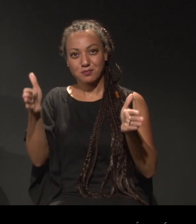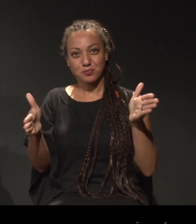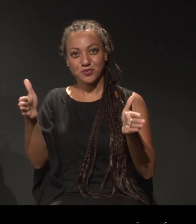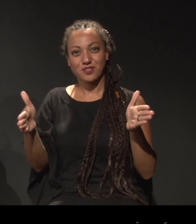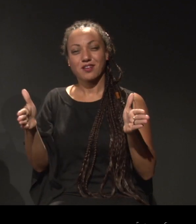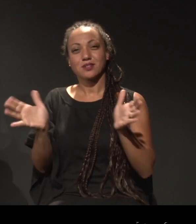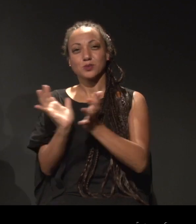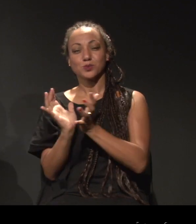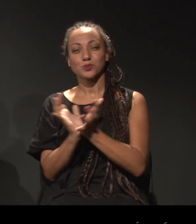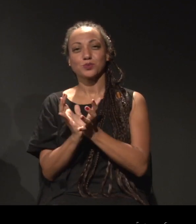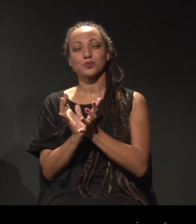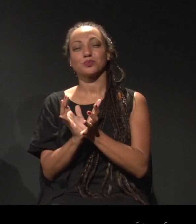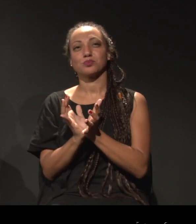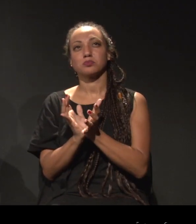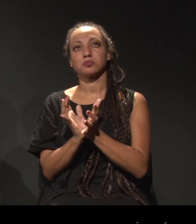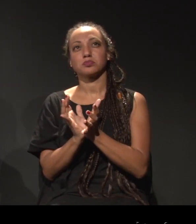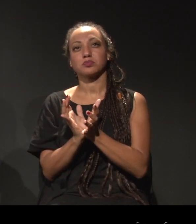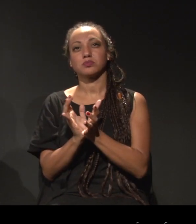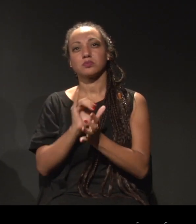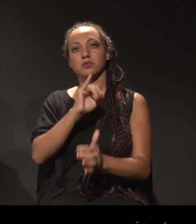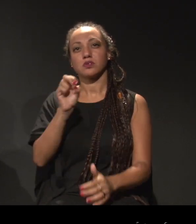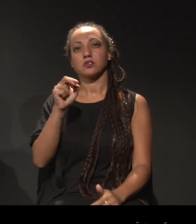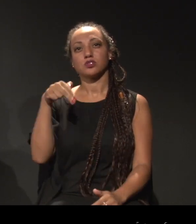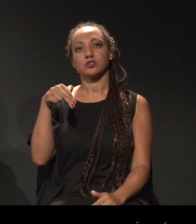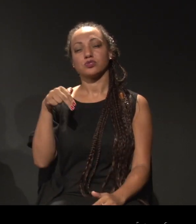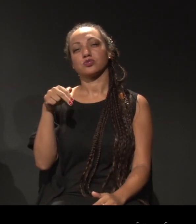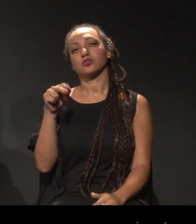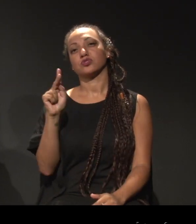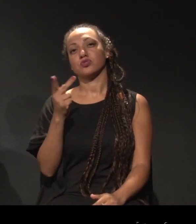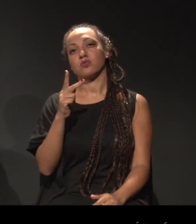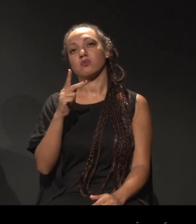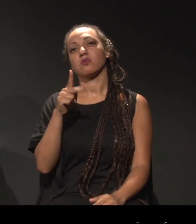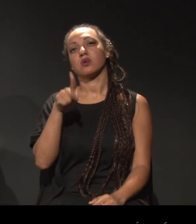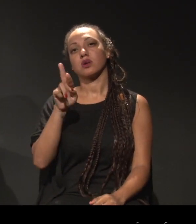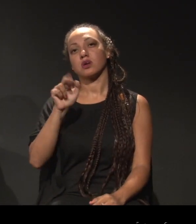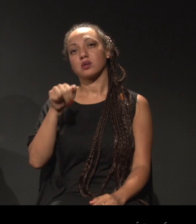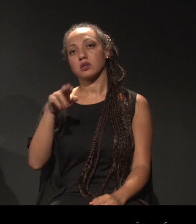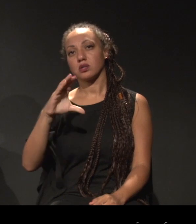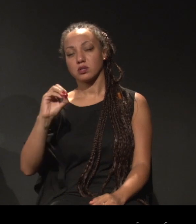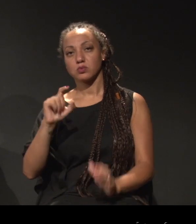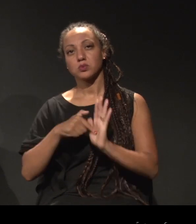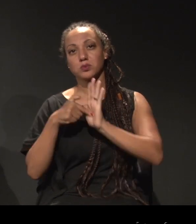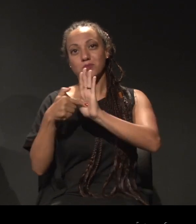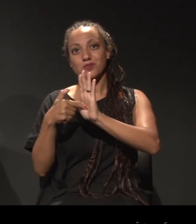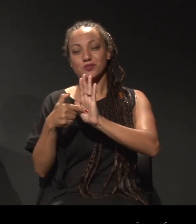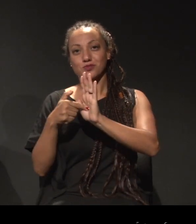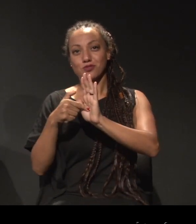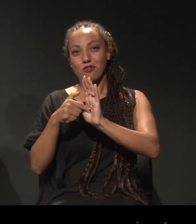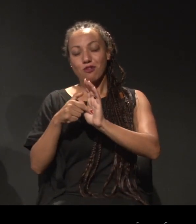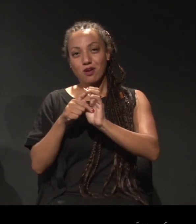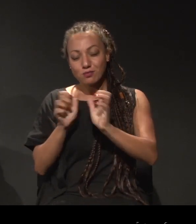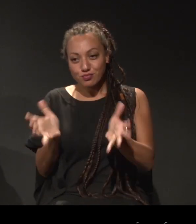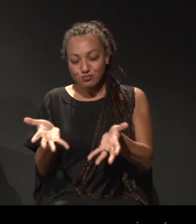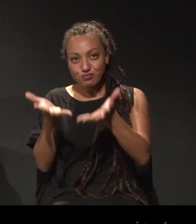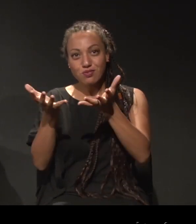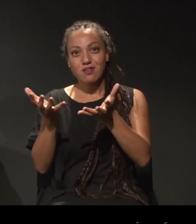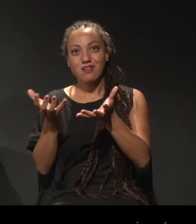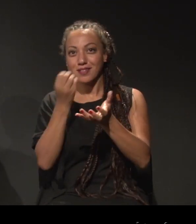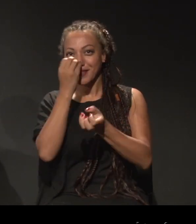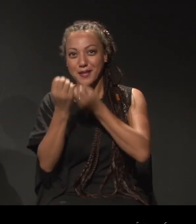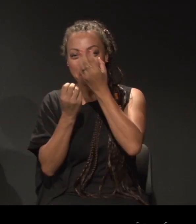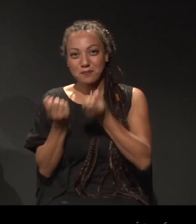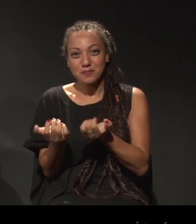da Companhia do John Cranco, que mostrou a sagração à primavera e o solista era um negro norte